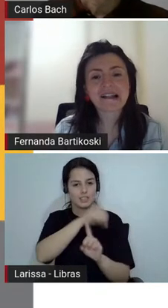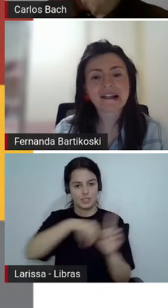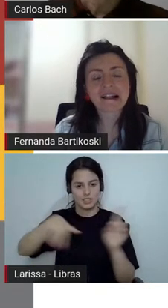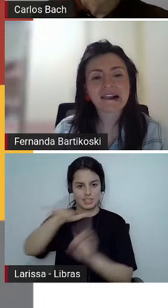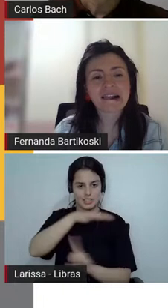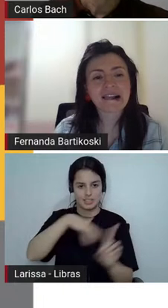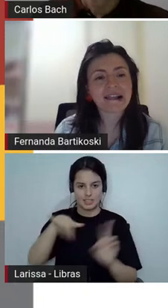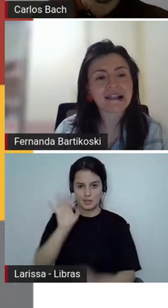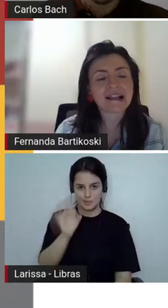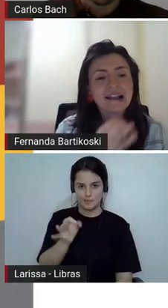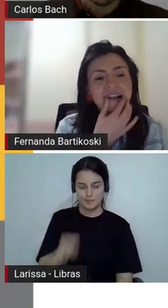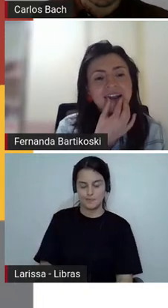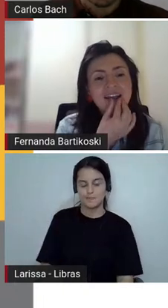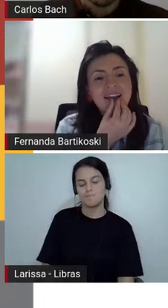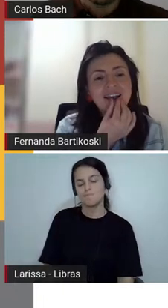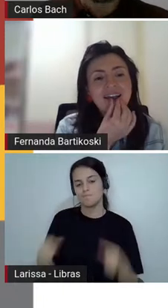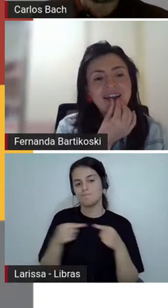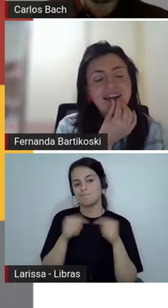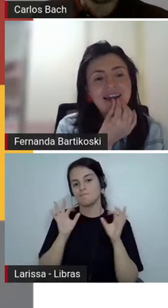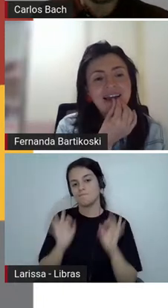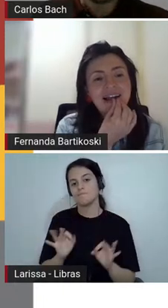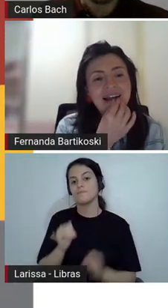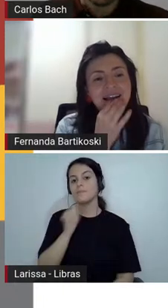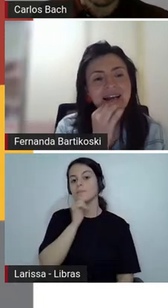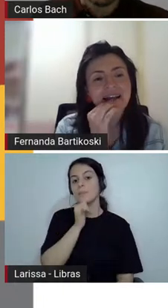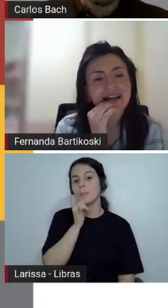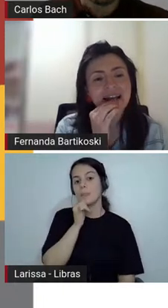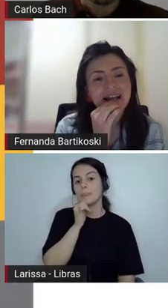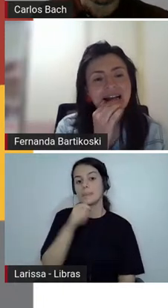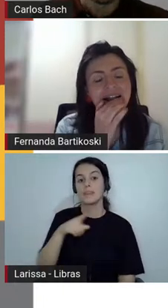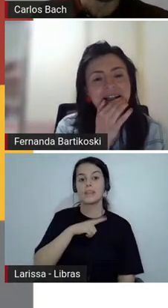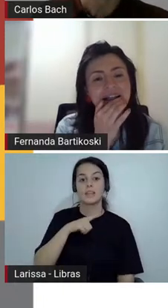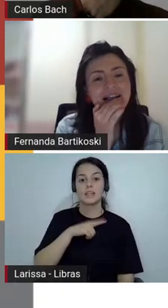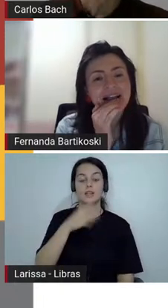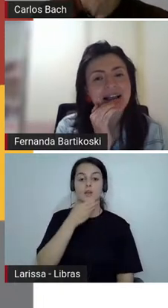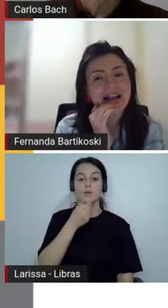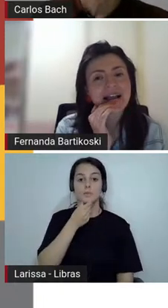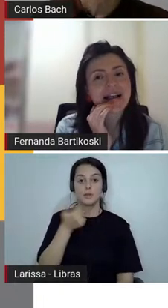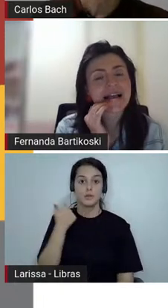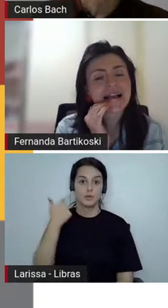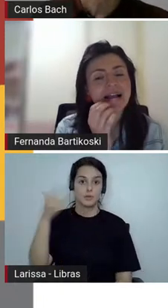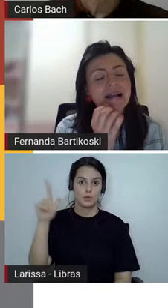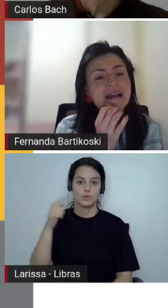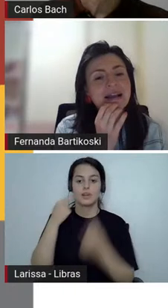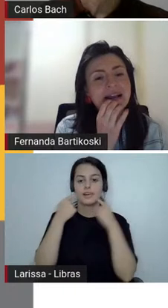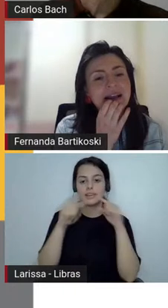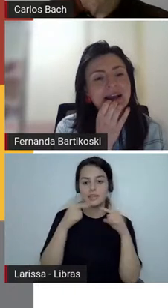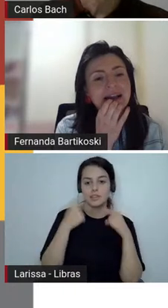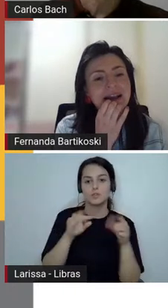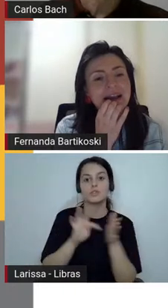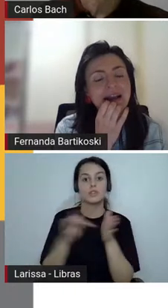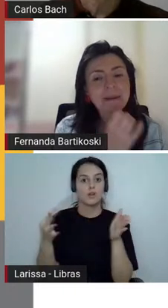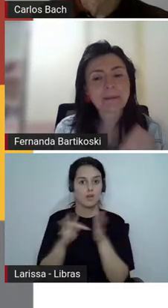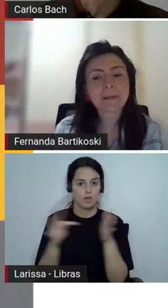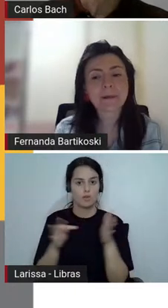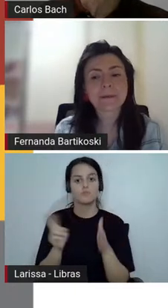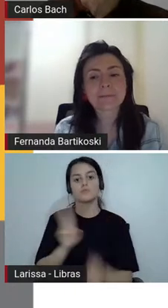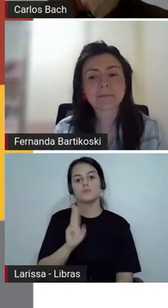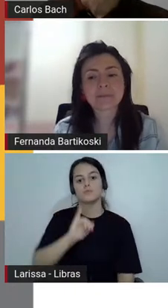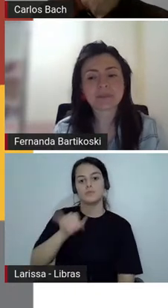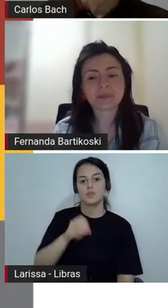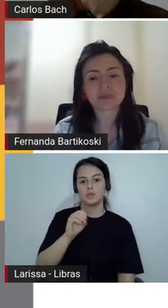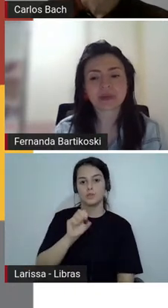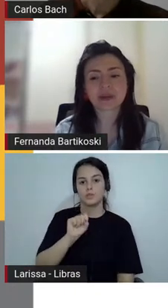Então, o José Castelo é outro crítico, outro teórico, que fala um pouquinho da crônica,